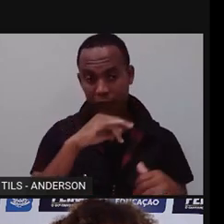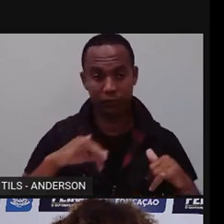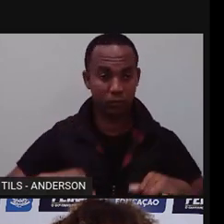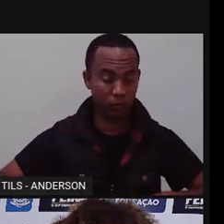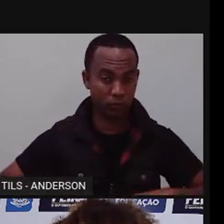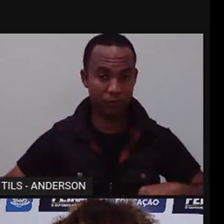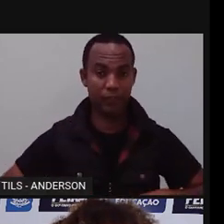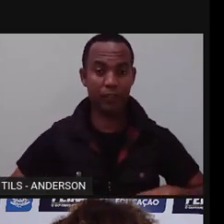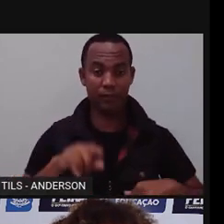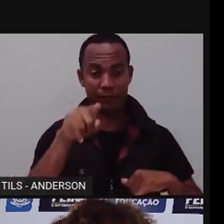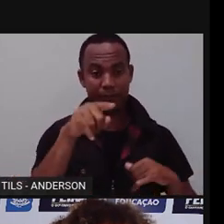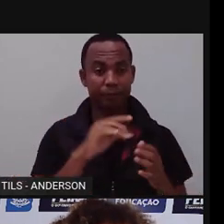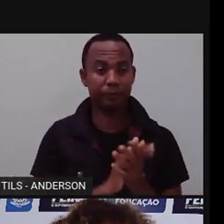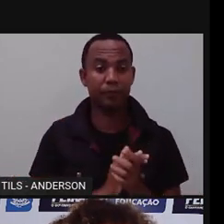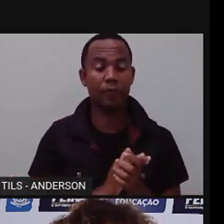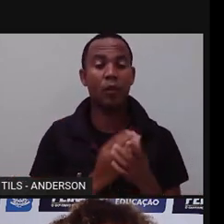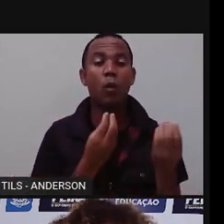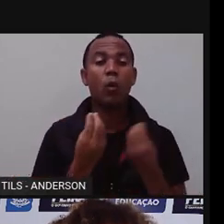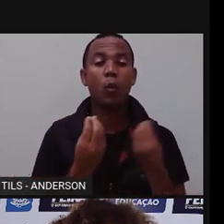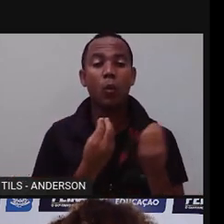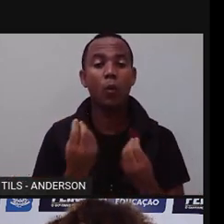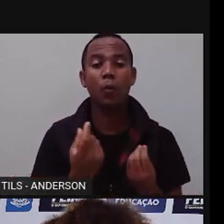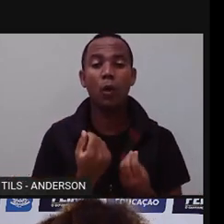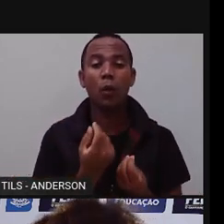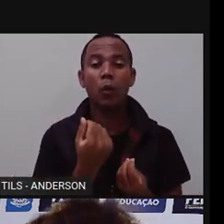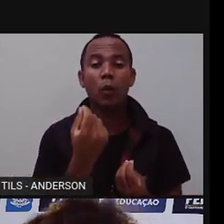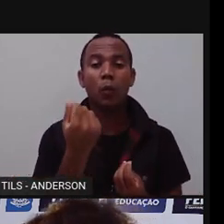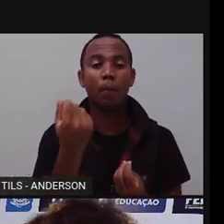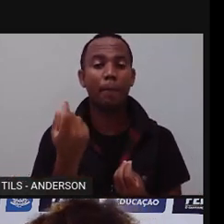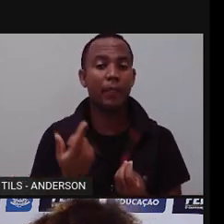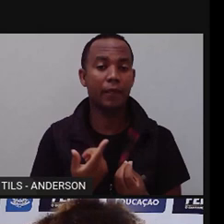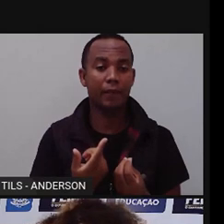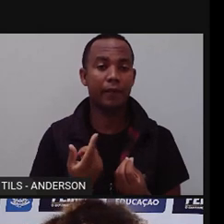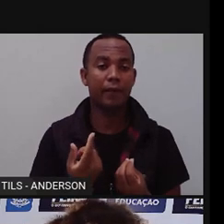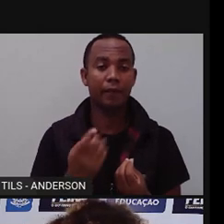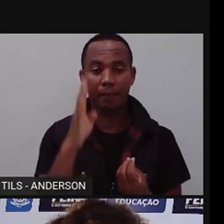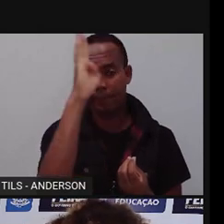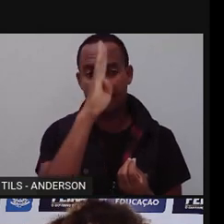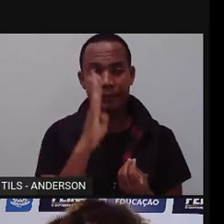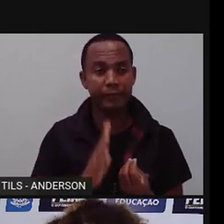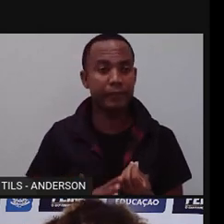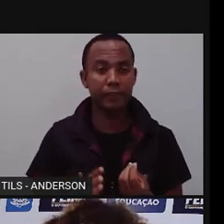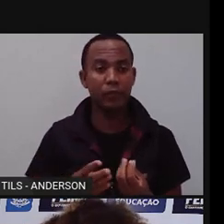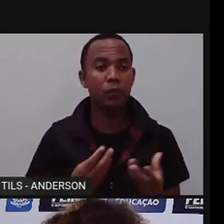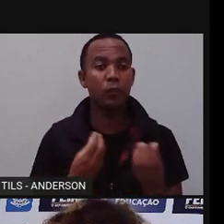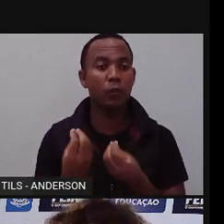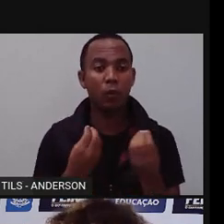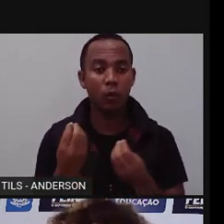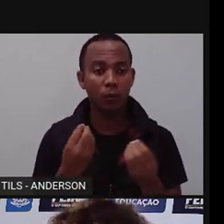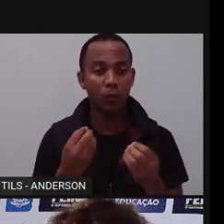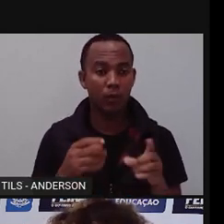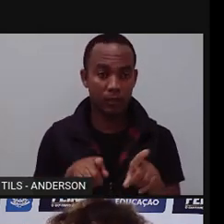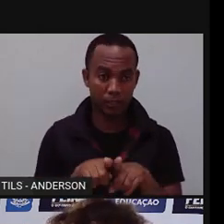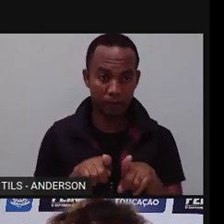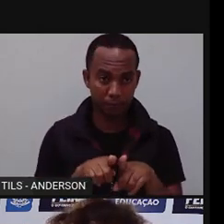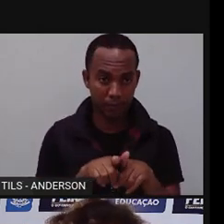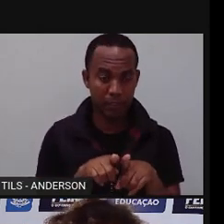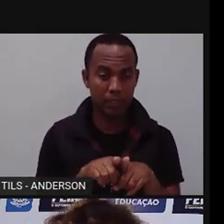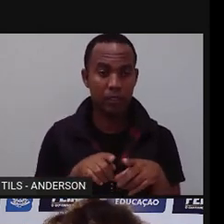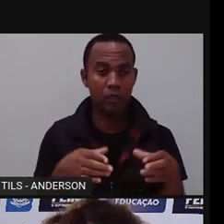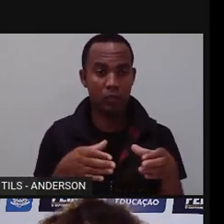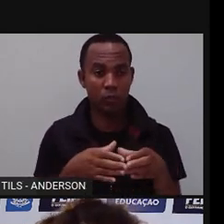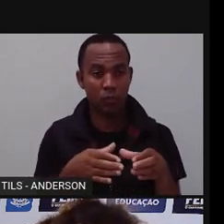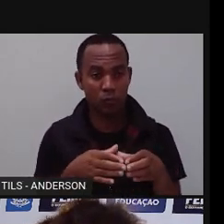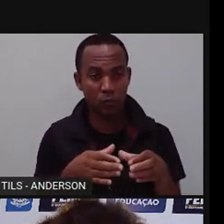economia, base da economia material da sociedade brasileira, também, né? Esses escravos, eles